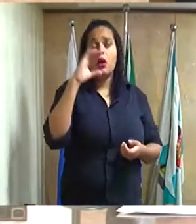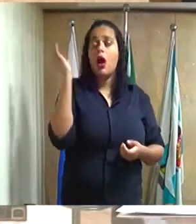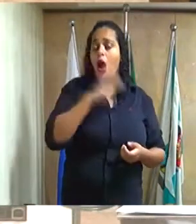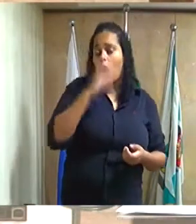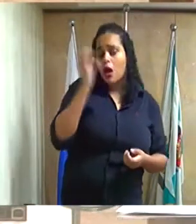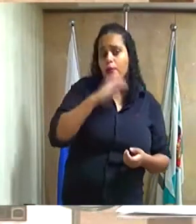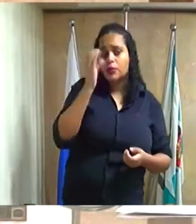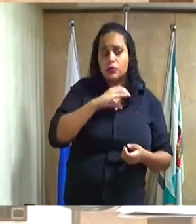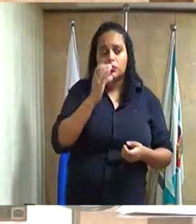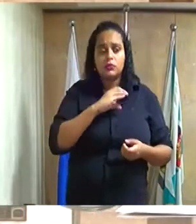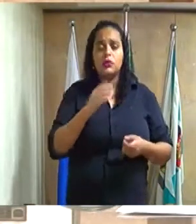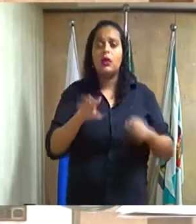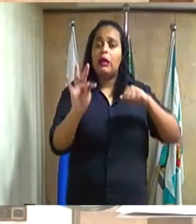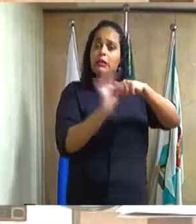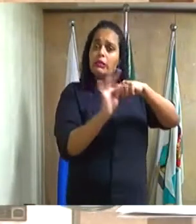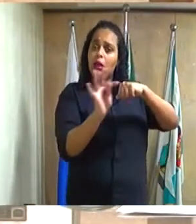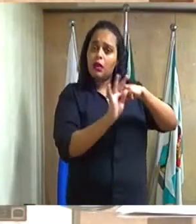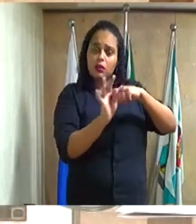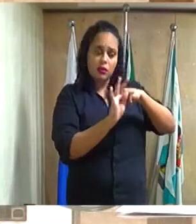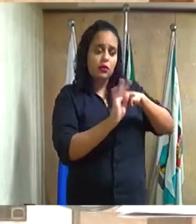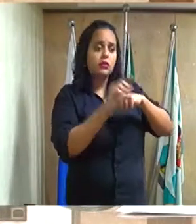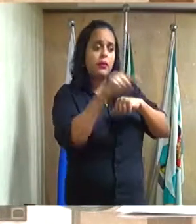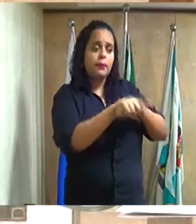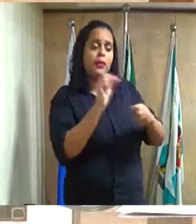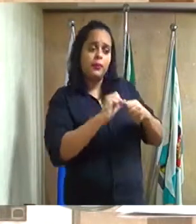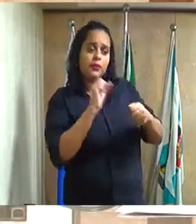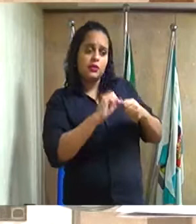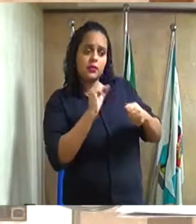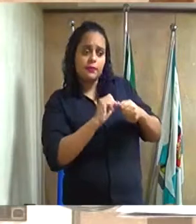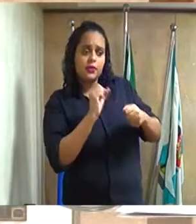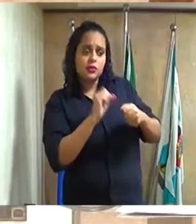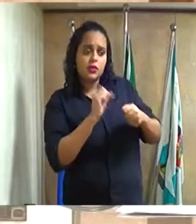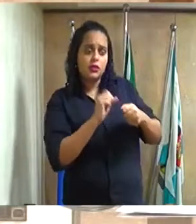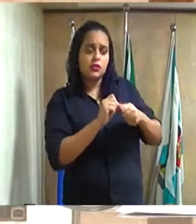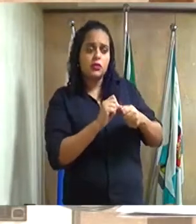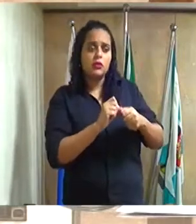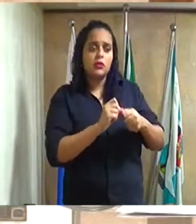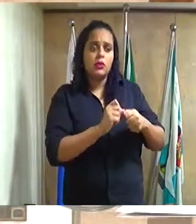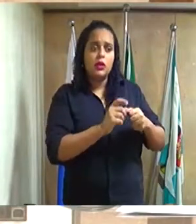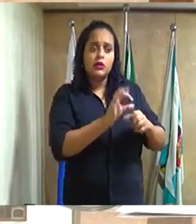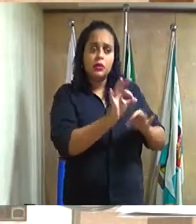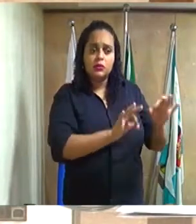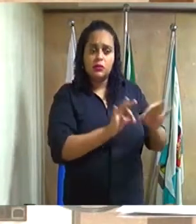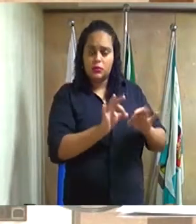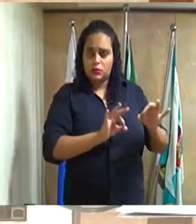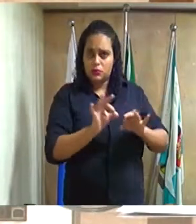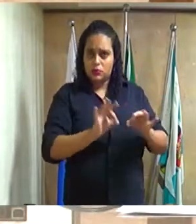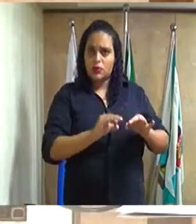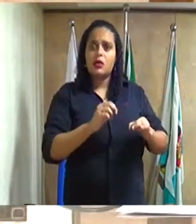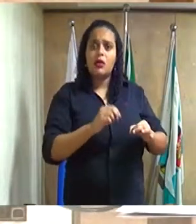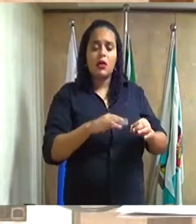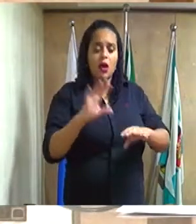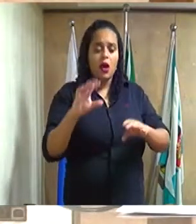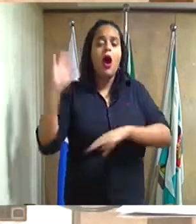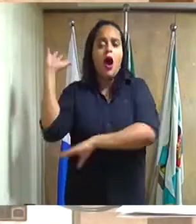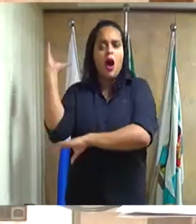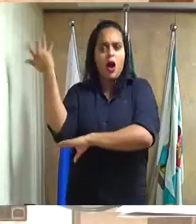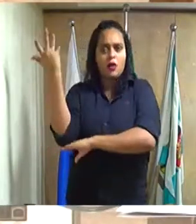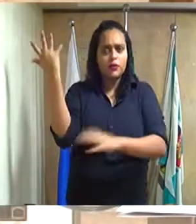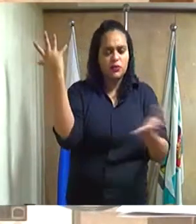envio de equipe técnica para avaliar as providências cabíveis, no sentido de podar ou remover árvores, que